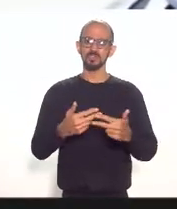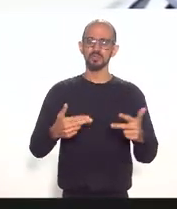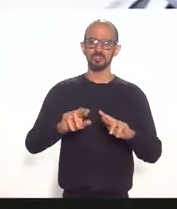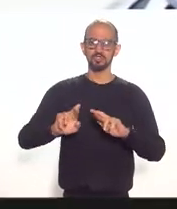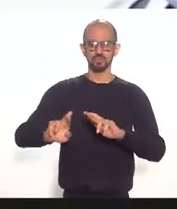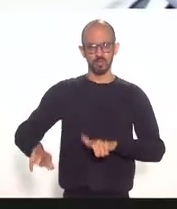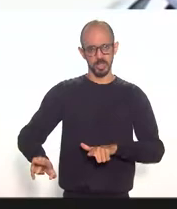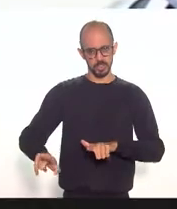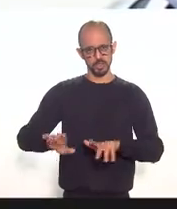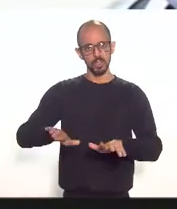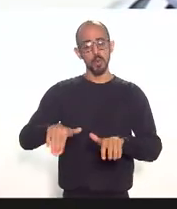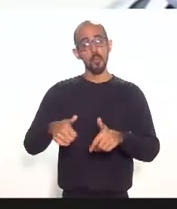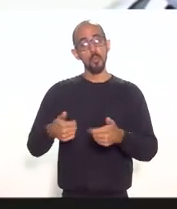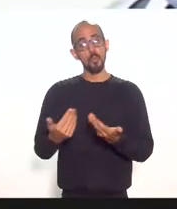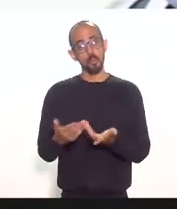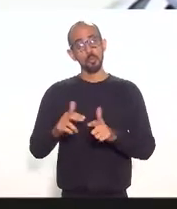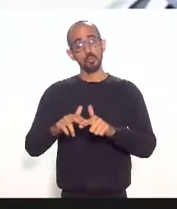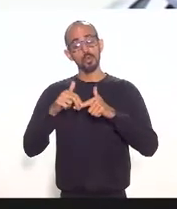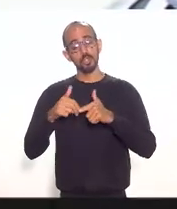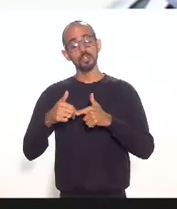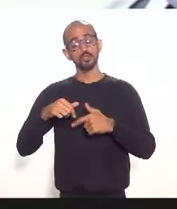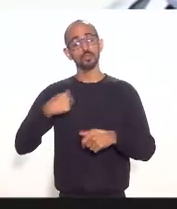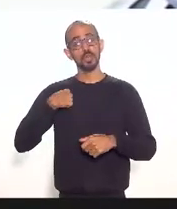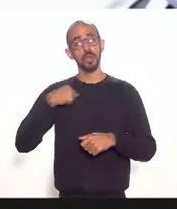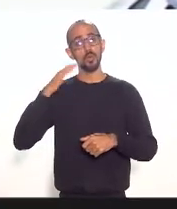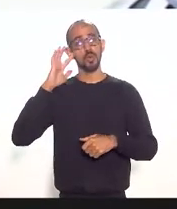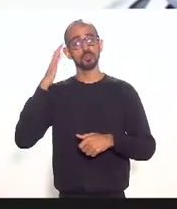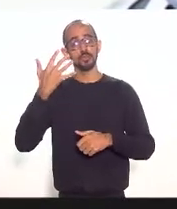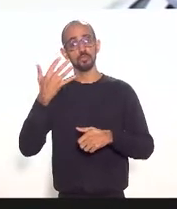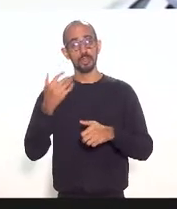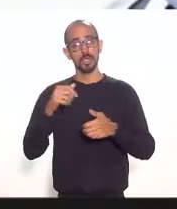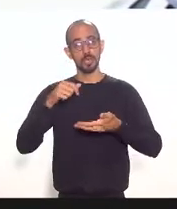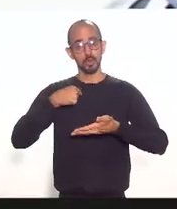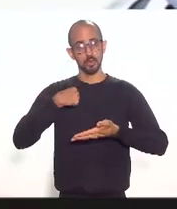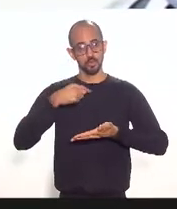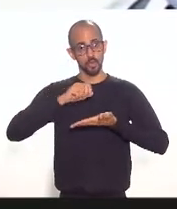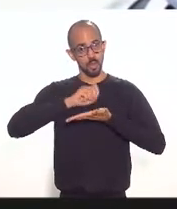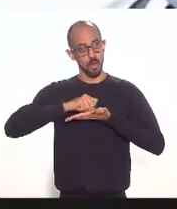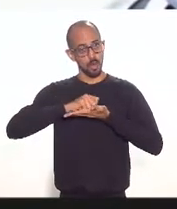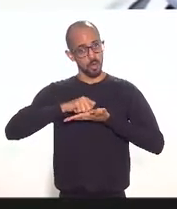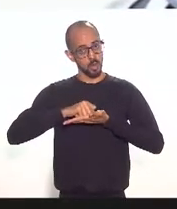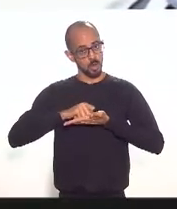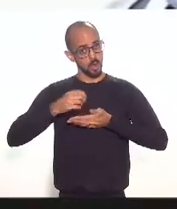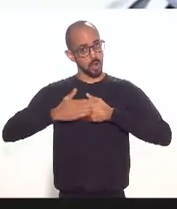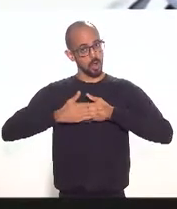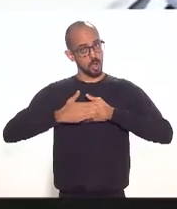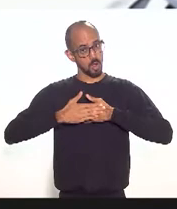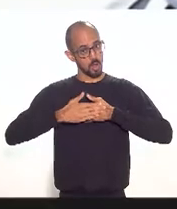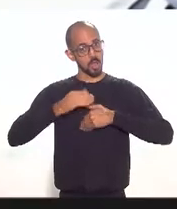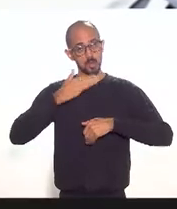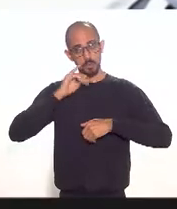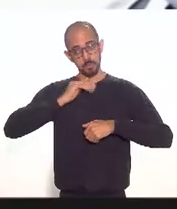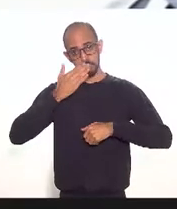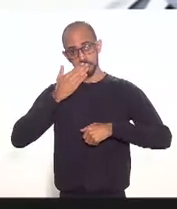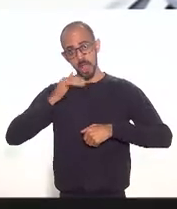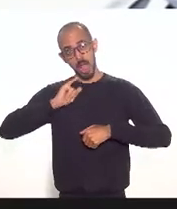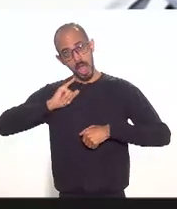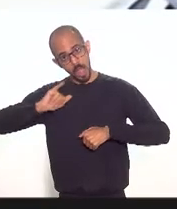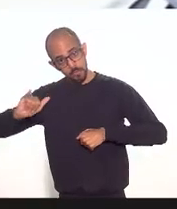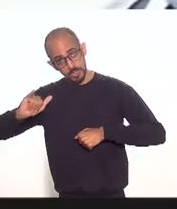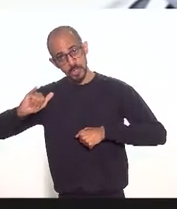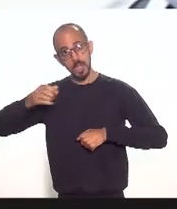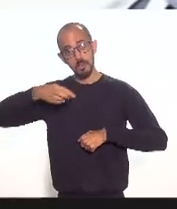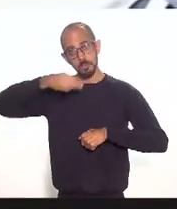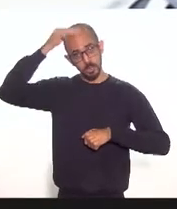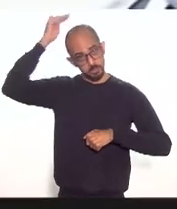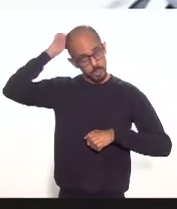Então, eu decidi, como autor do projeto, comuniquei ao líder do governo, deputado Márcio Pacheco, e retirei o